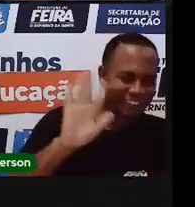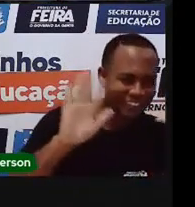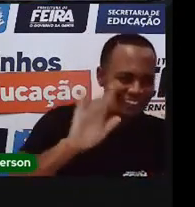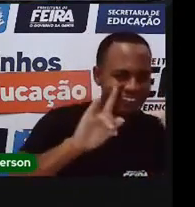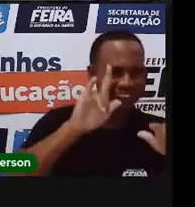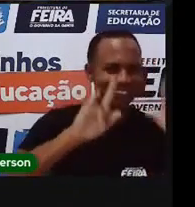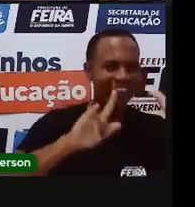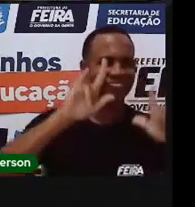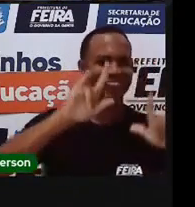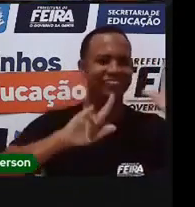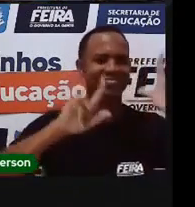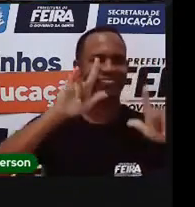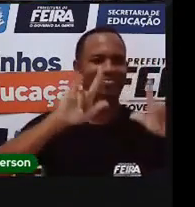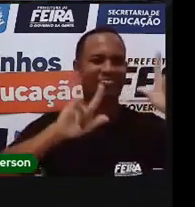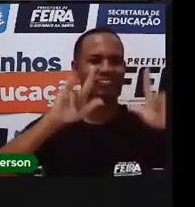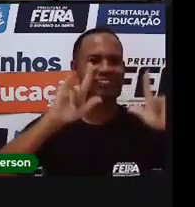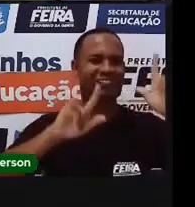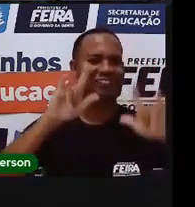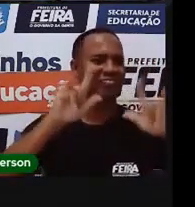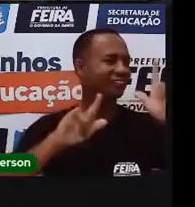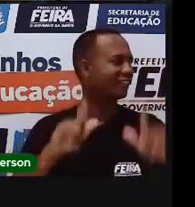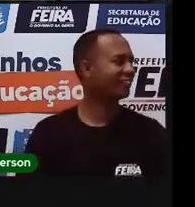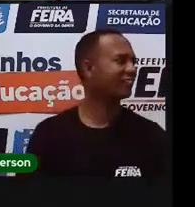vocês e até a próxima.